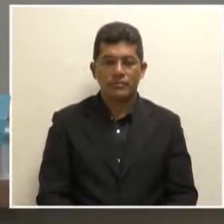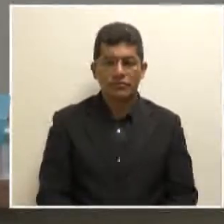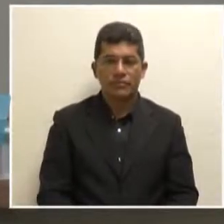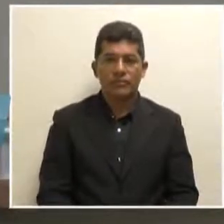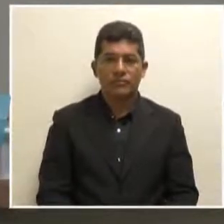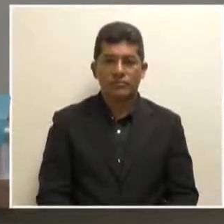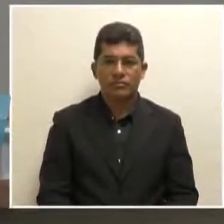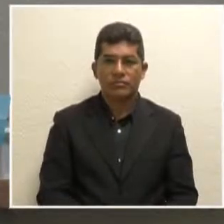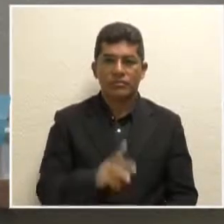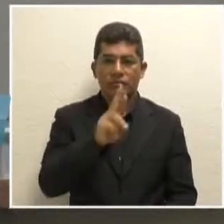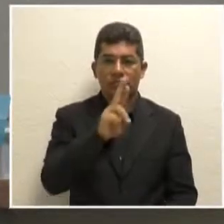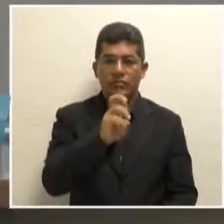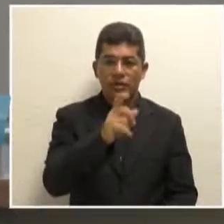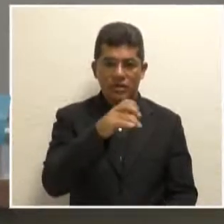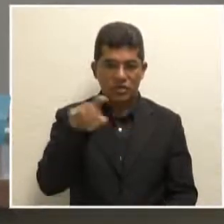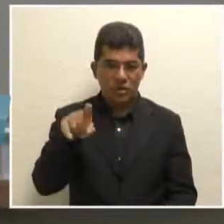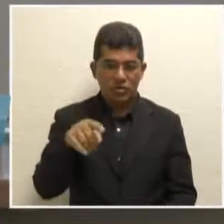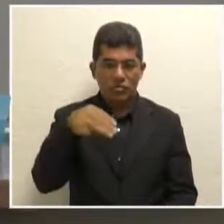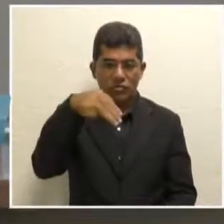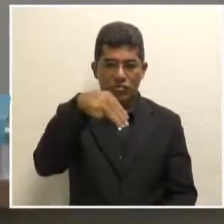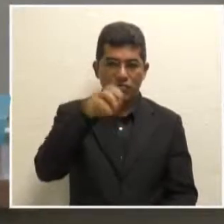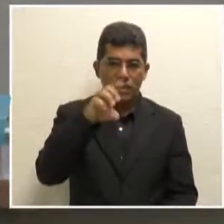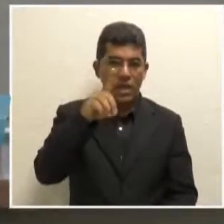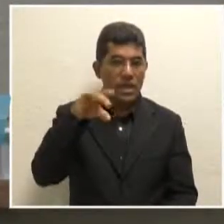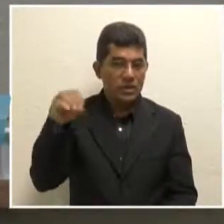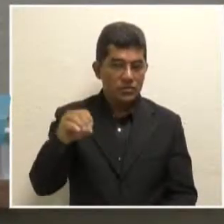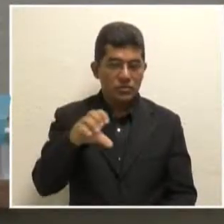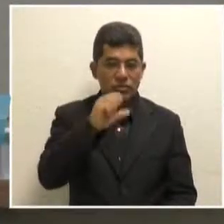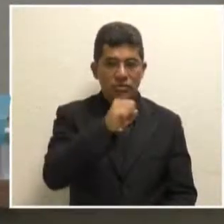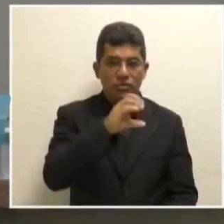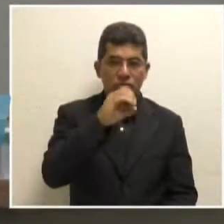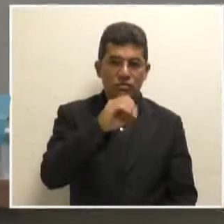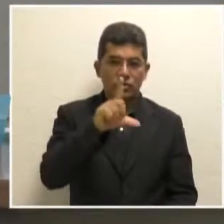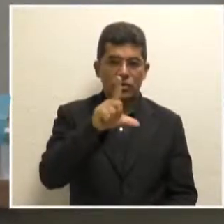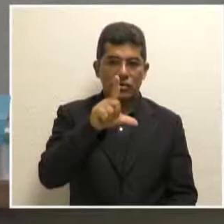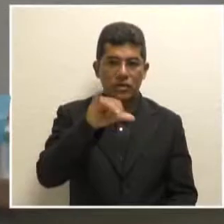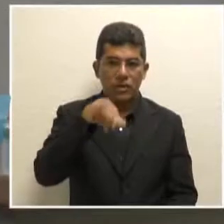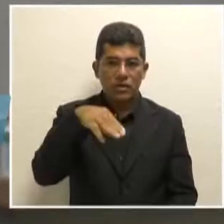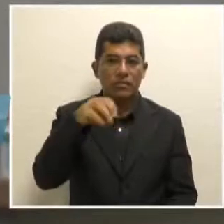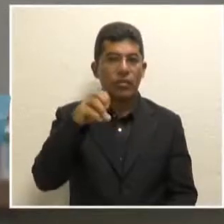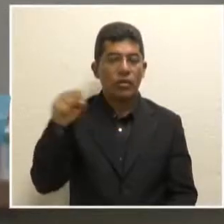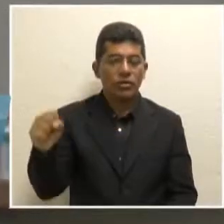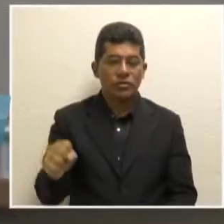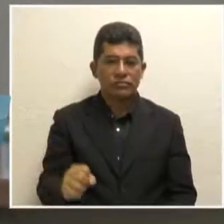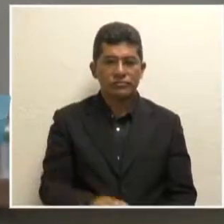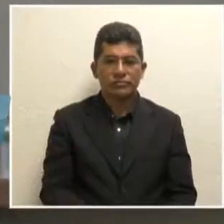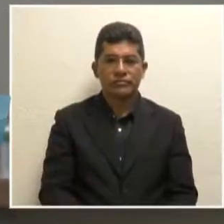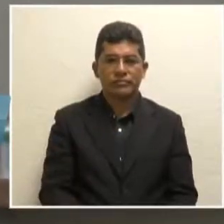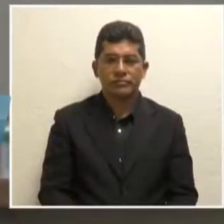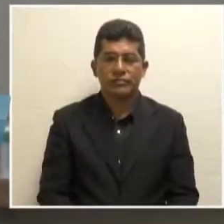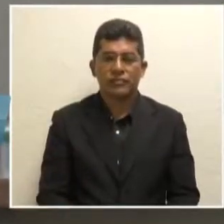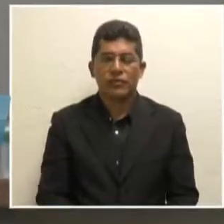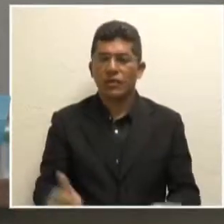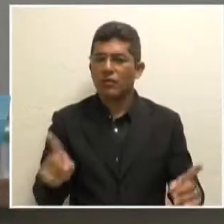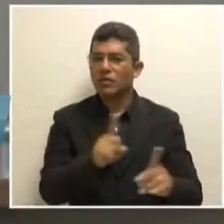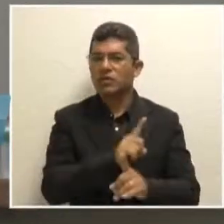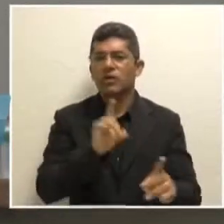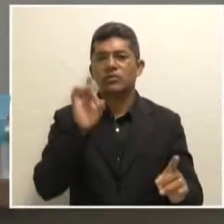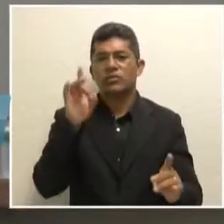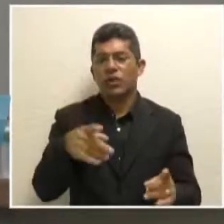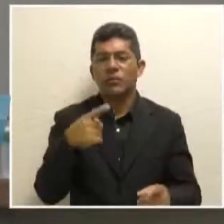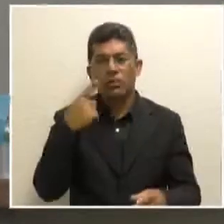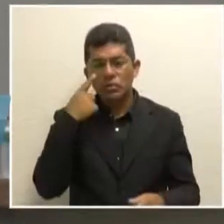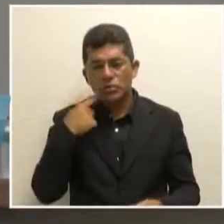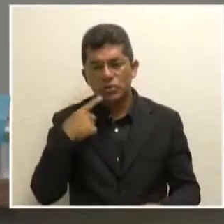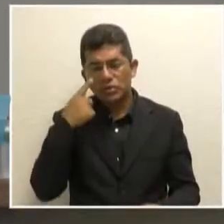Médio Solimões. Aquele povo vê o rio chorando, não é só pelas chuvas, não é só pelo degelo